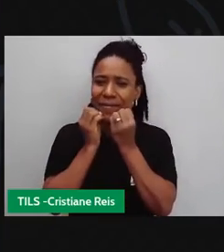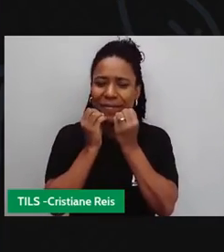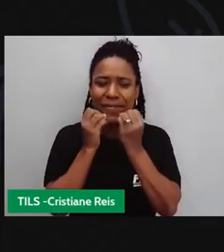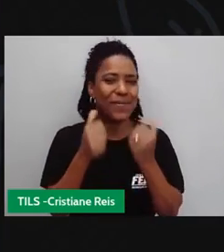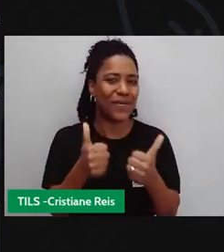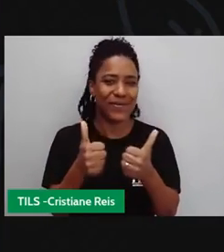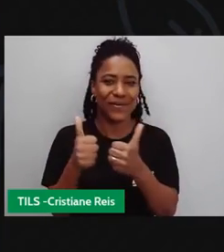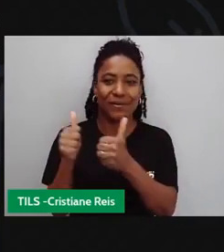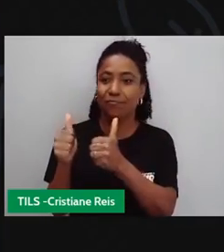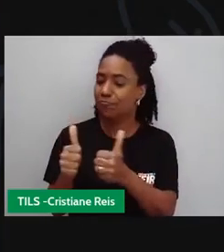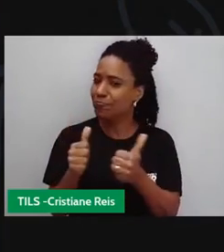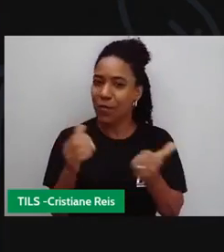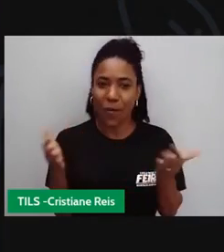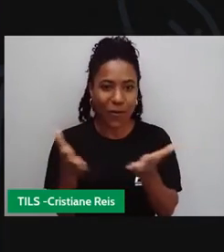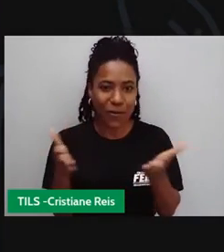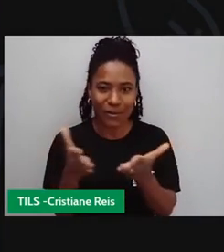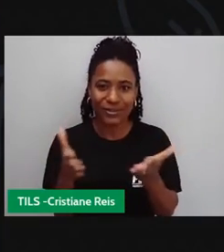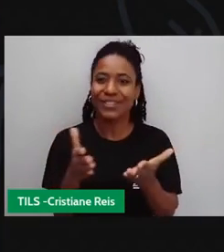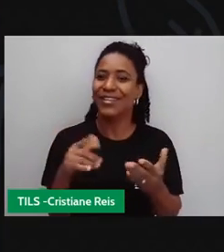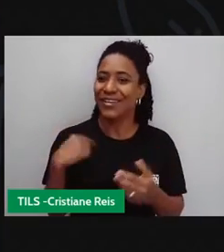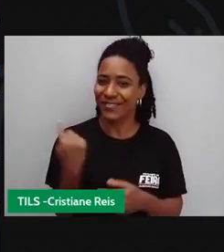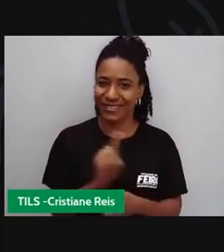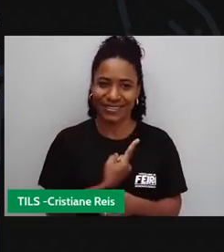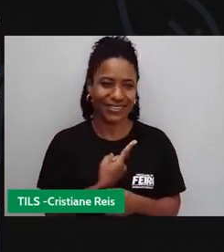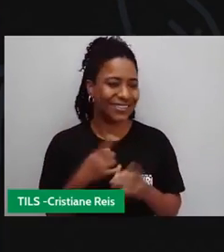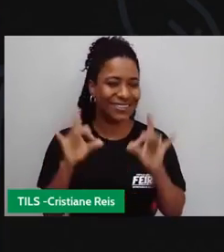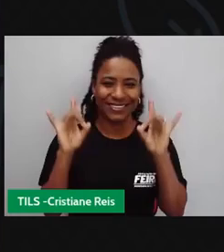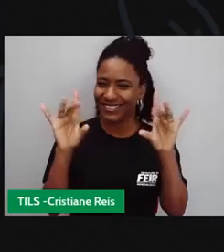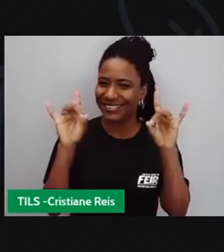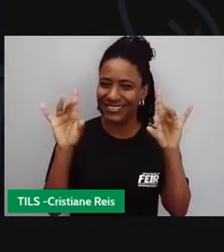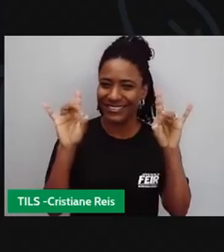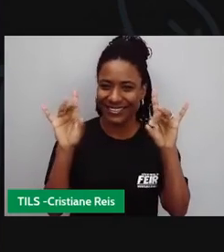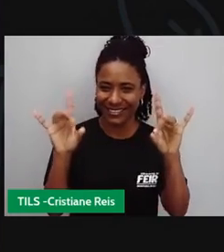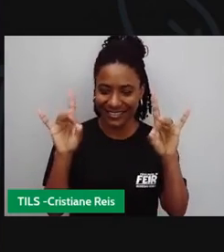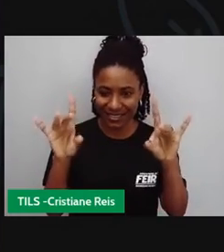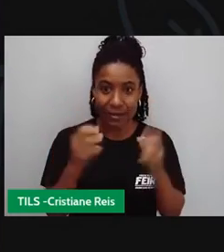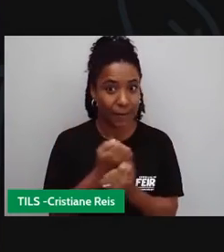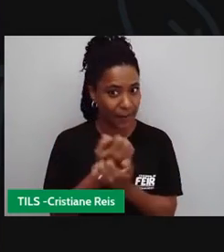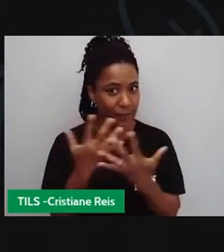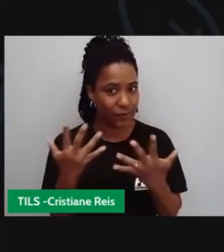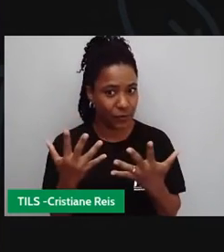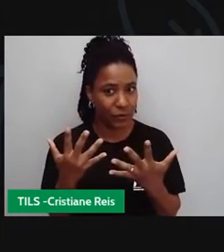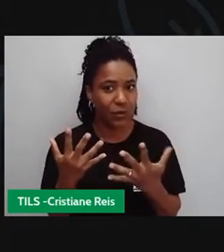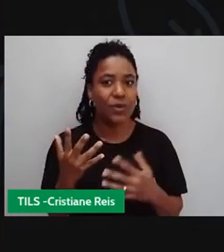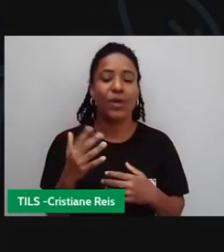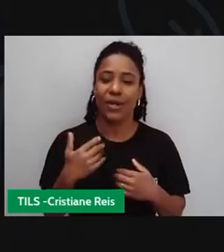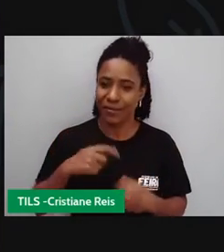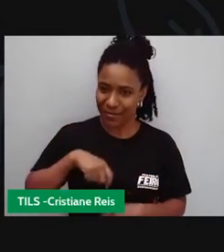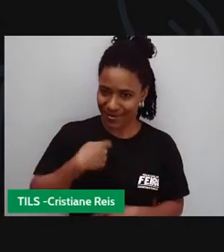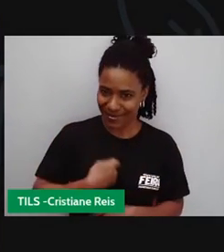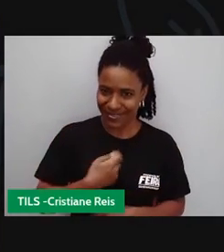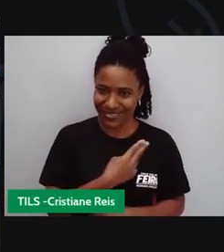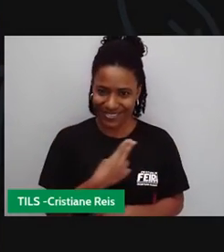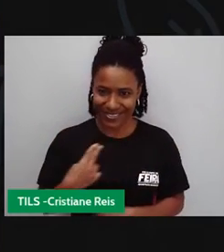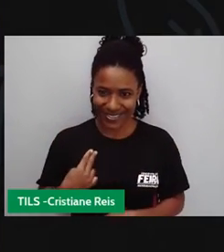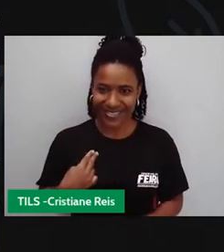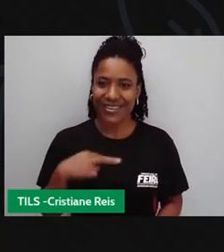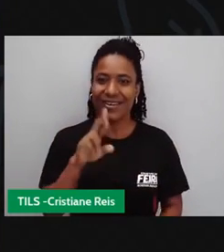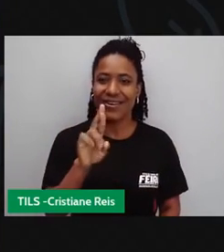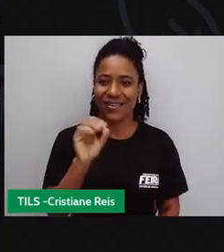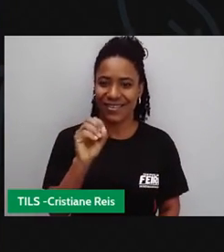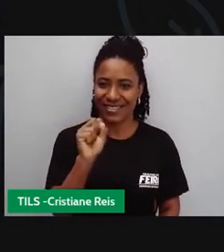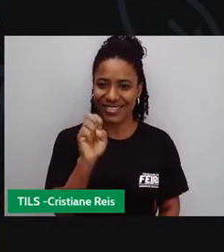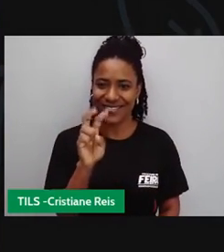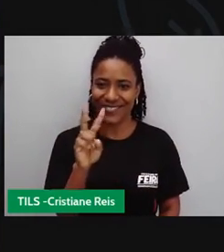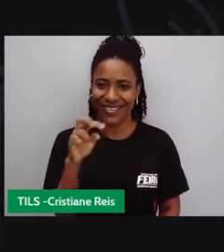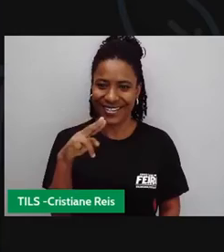possível, que o dia hoje de vocês seja esplenoroso, né? Bom, como vocês sabem, eu sou a professora Rosa Emane, a nossa,